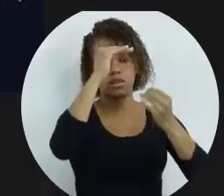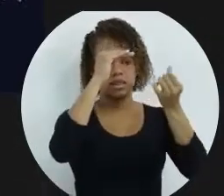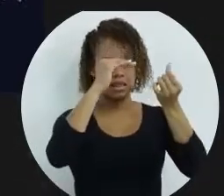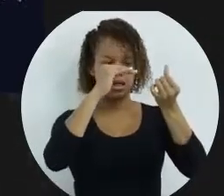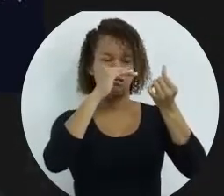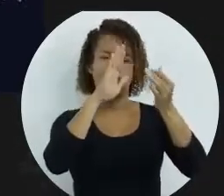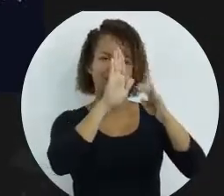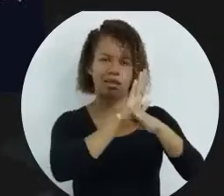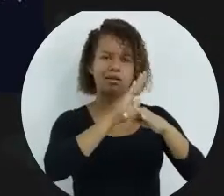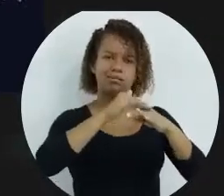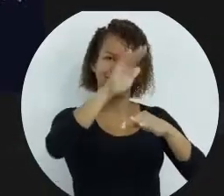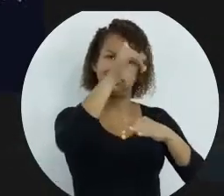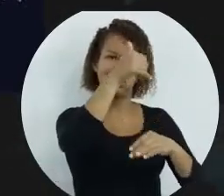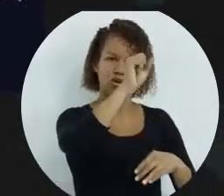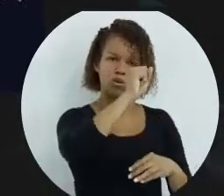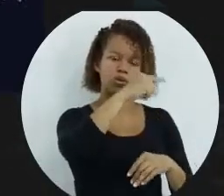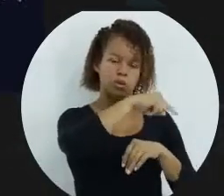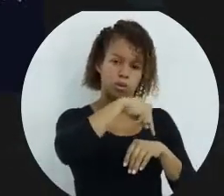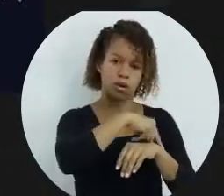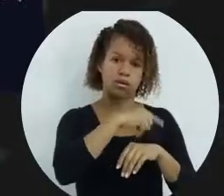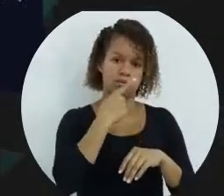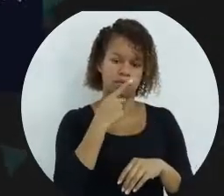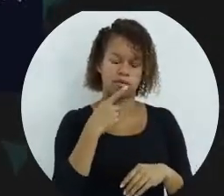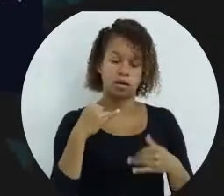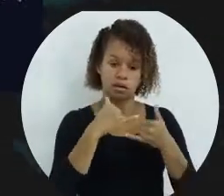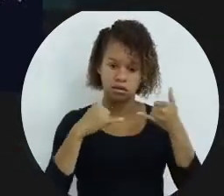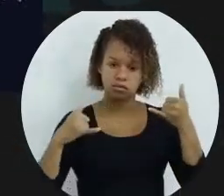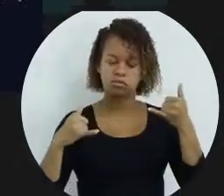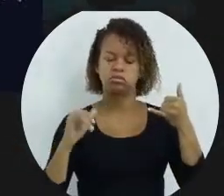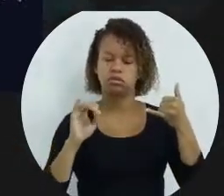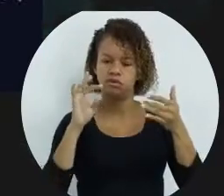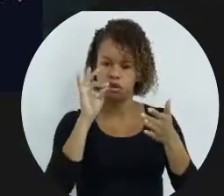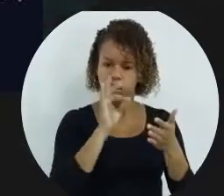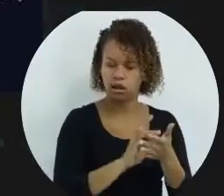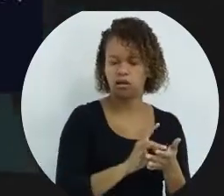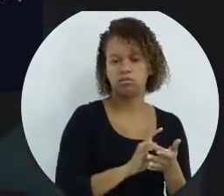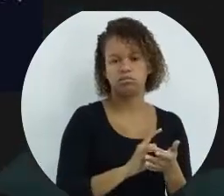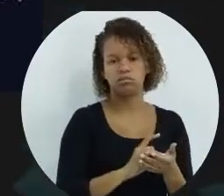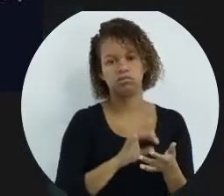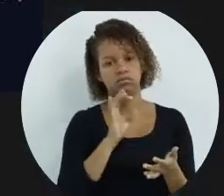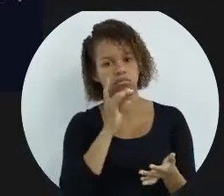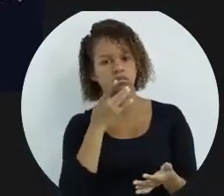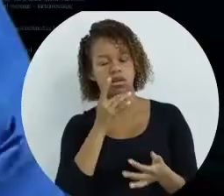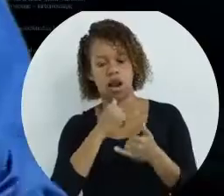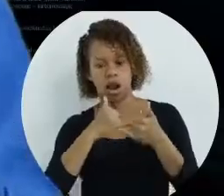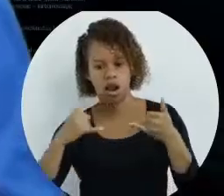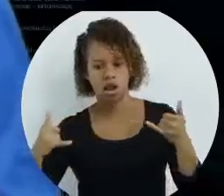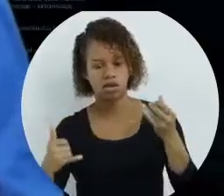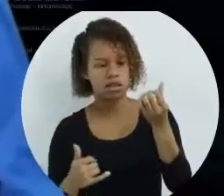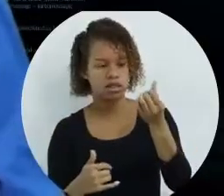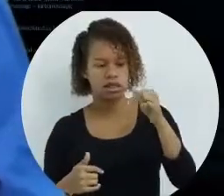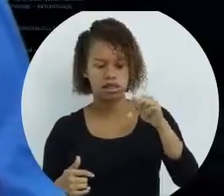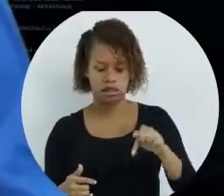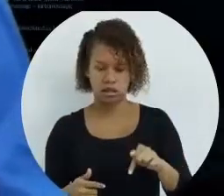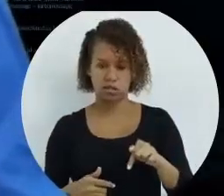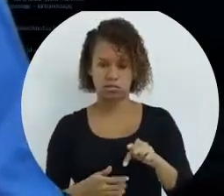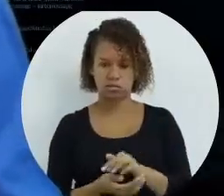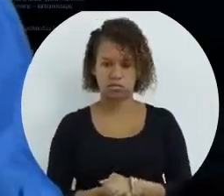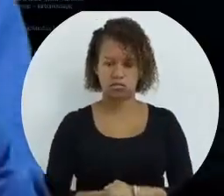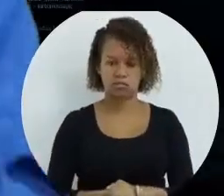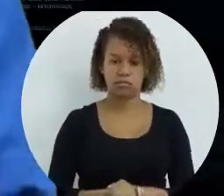da tarde, 18 horas, então ele executa a linha. É verdadeiro, executa. Ele vai executar a linha 6 e 7.